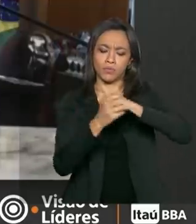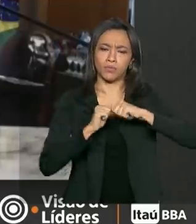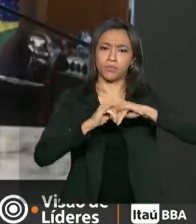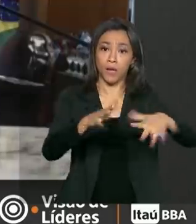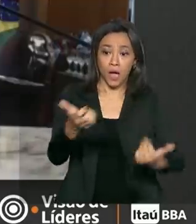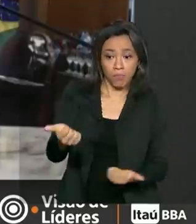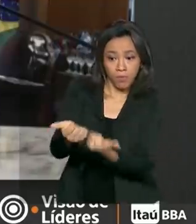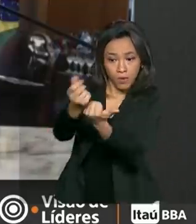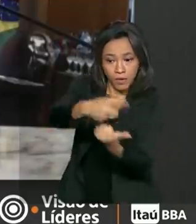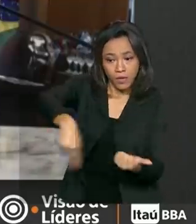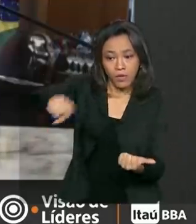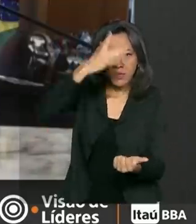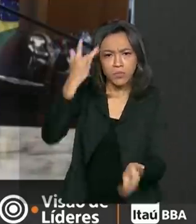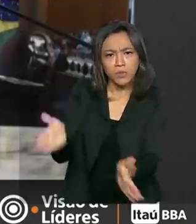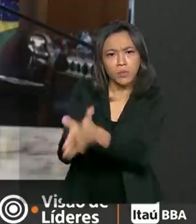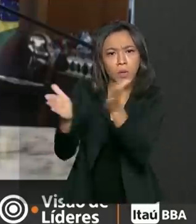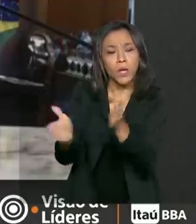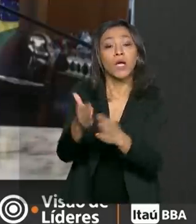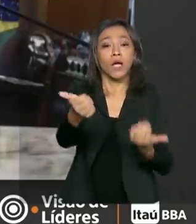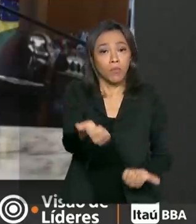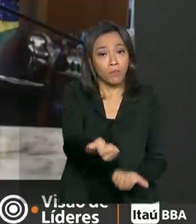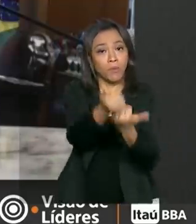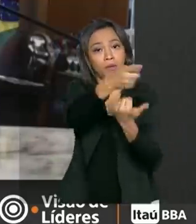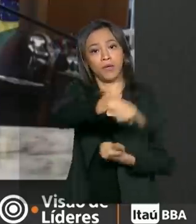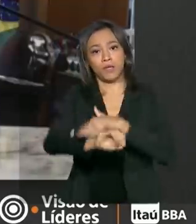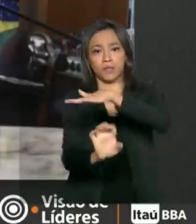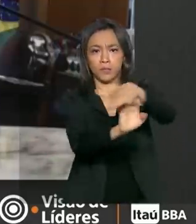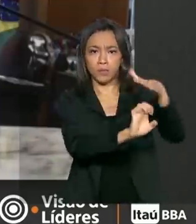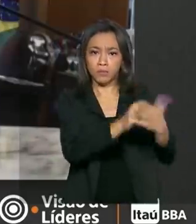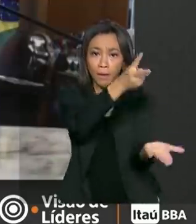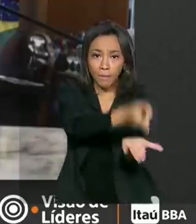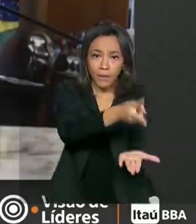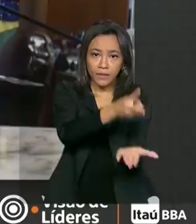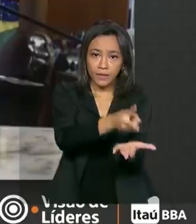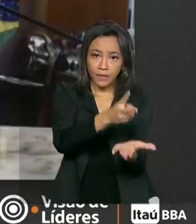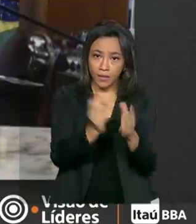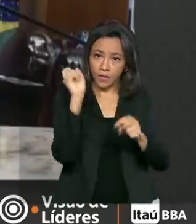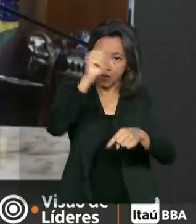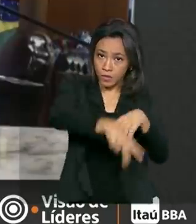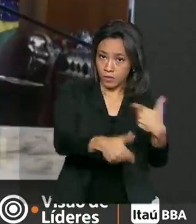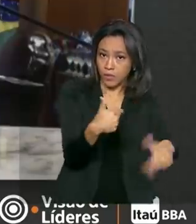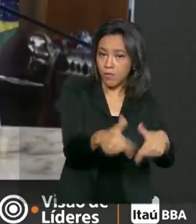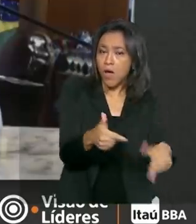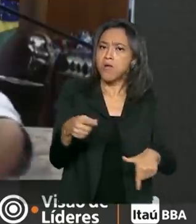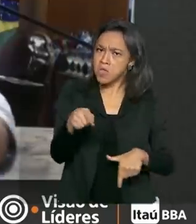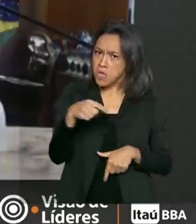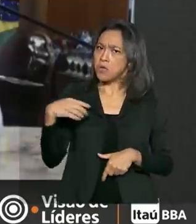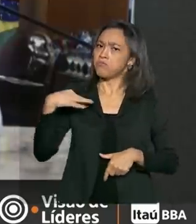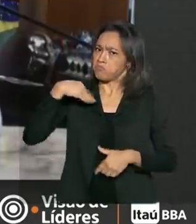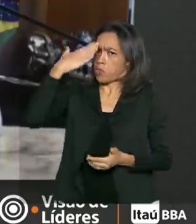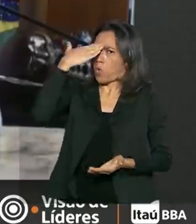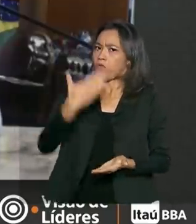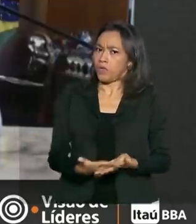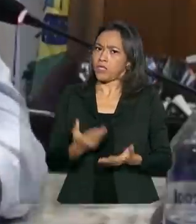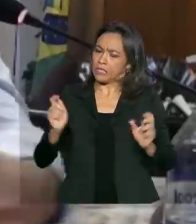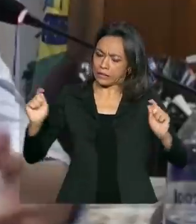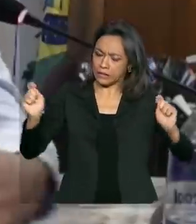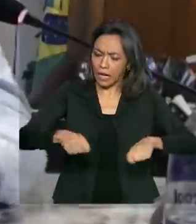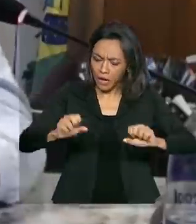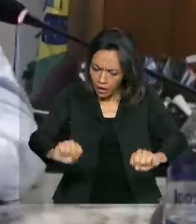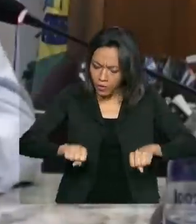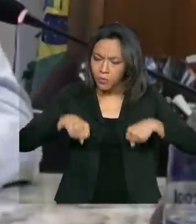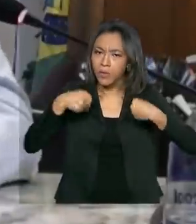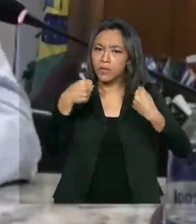vulneráveis e apoio às empresas para manutenção de empregos. E se mostrou confiante na capacidade da economia brasileira de se